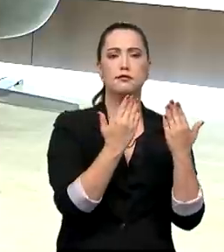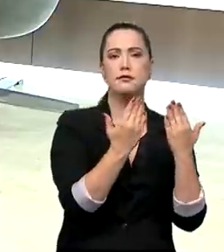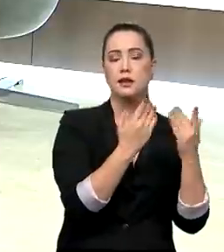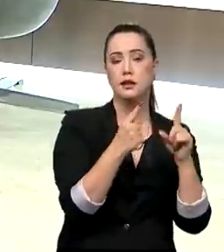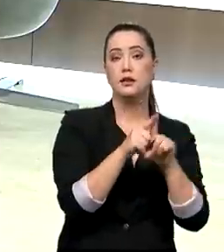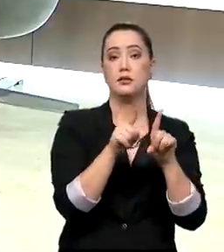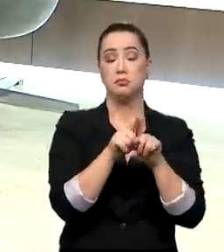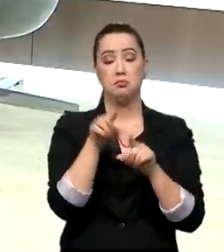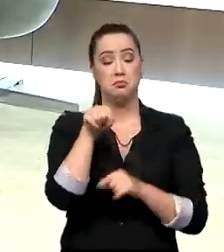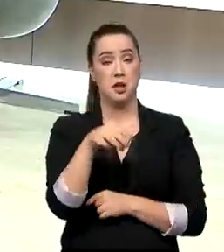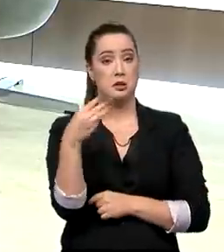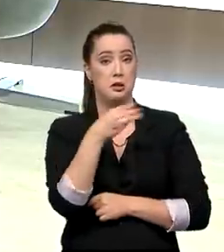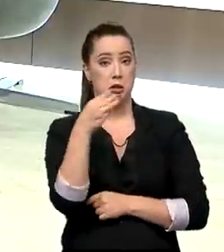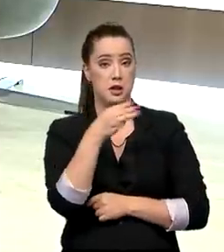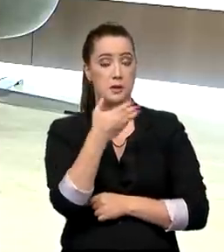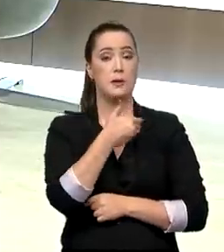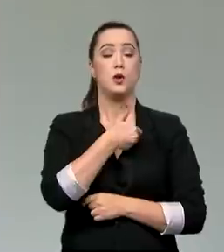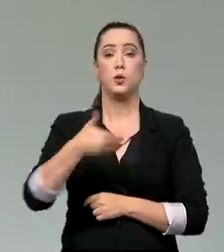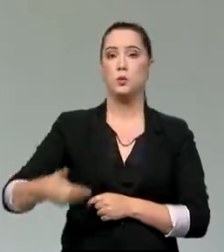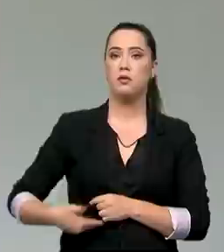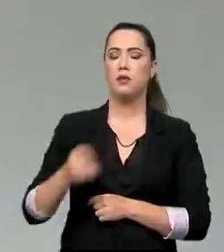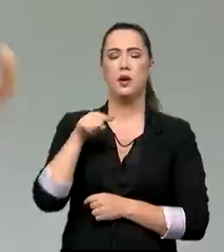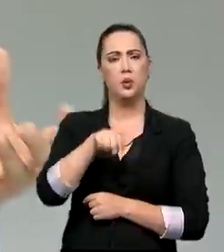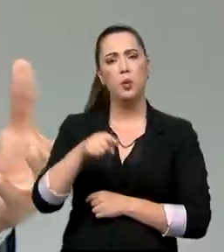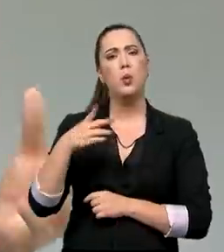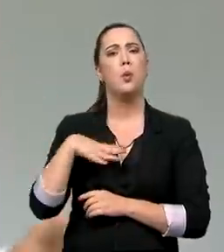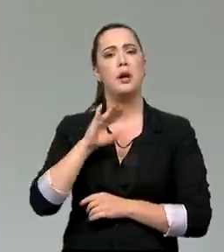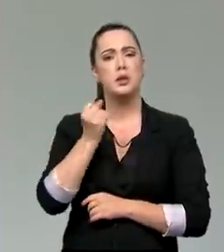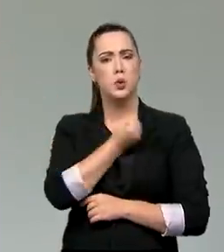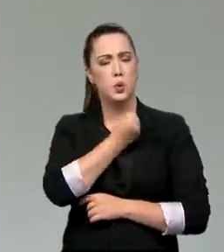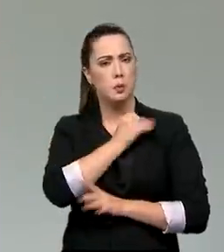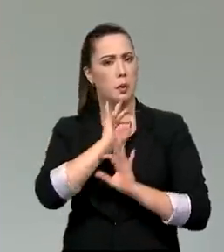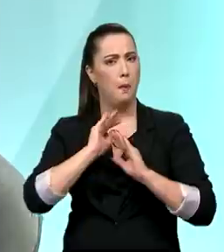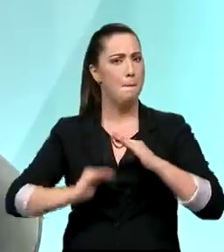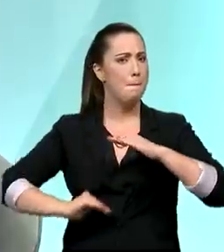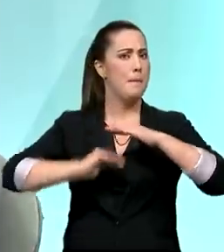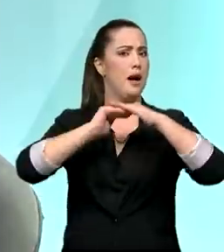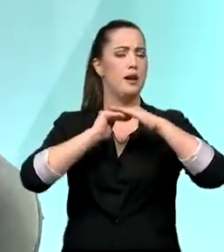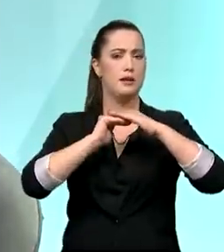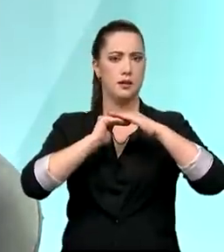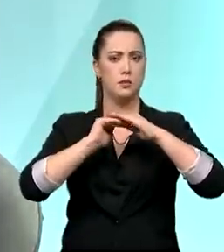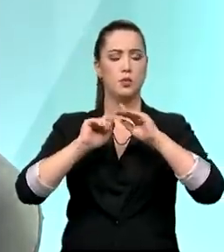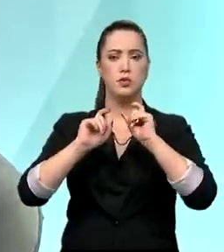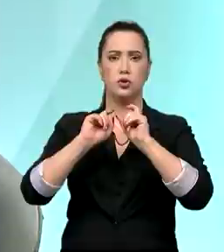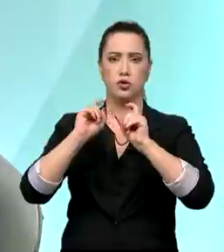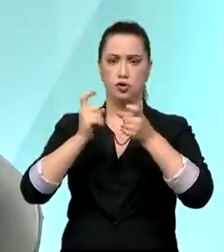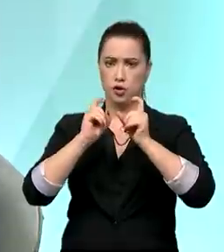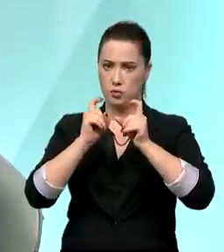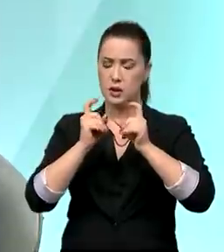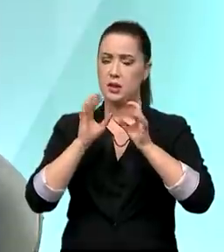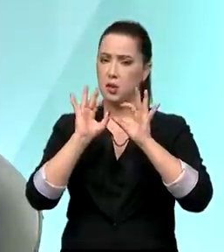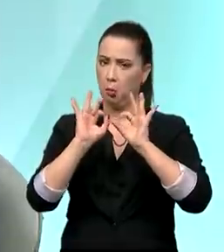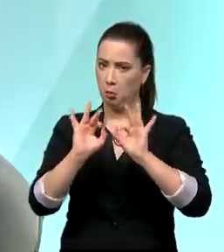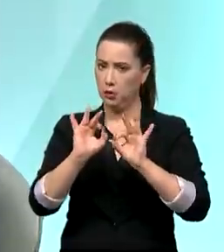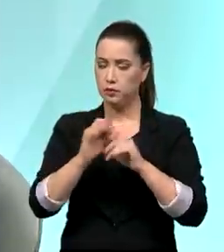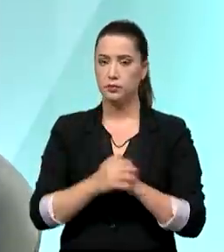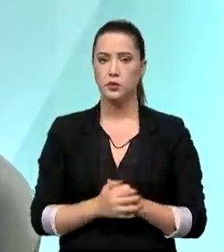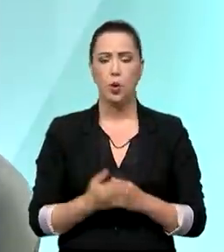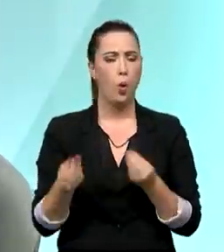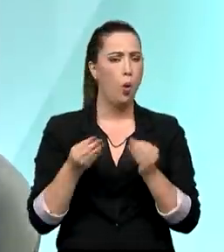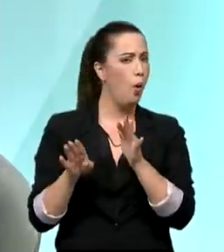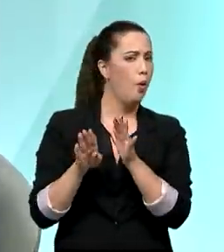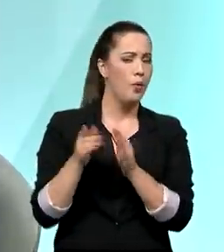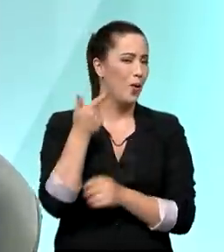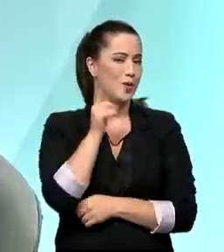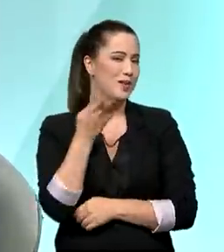obteve esse índice de governança e gestão. Como que vocês chegaram a isso? Muito importante, Paulo, porque não houve em